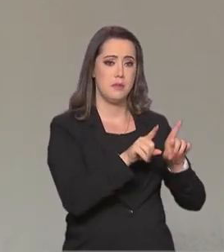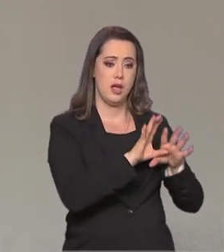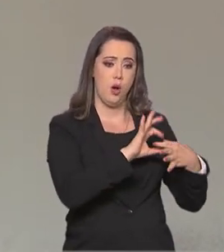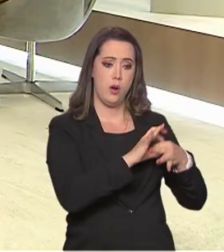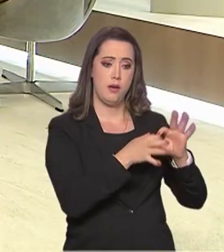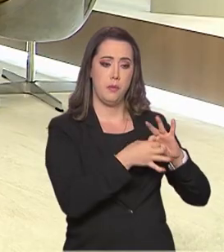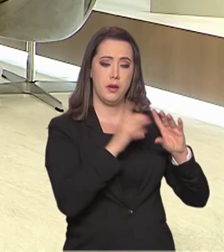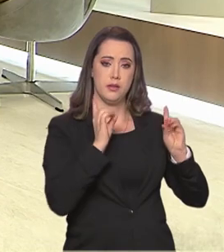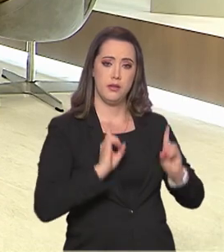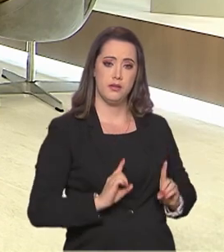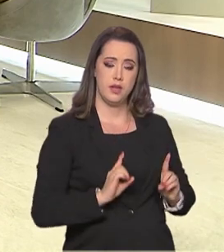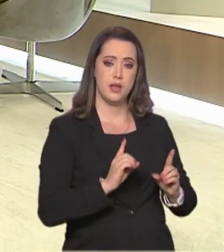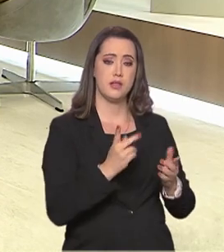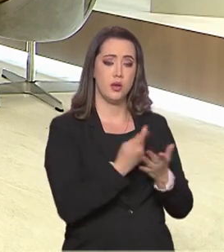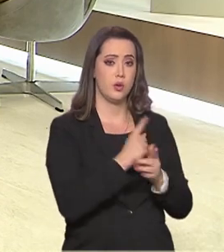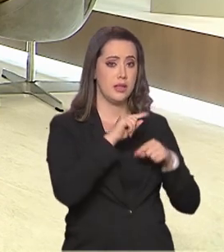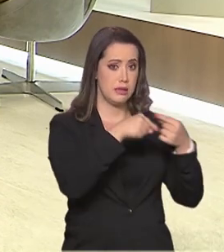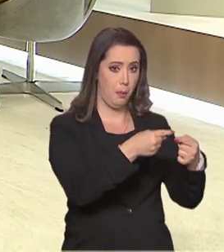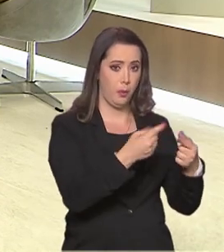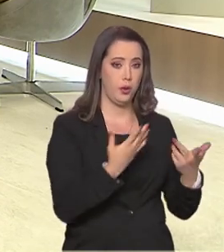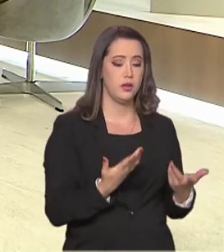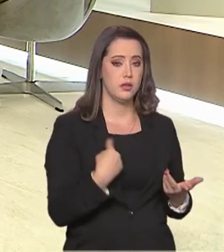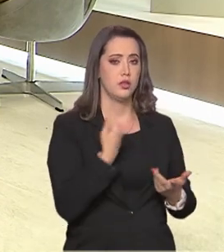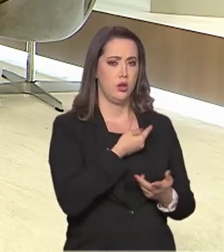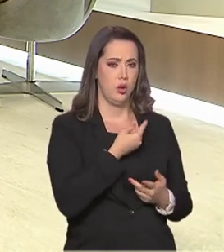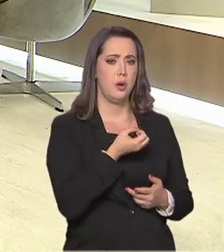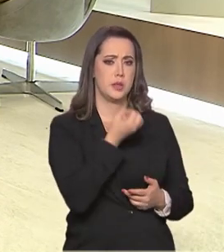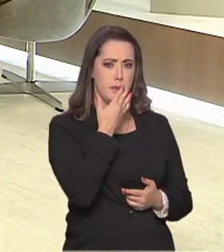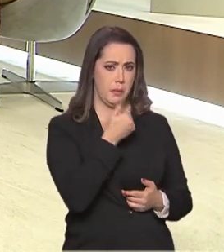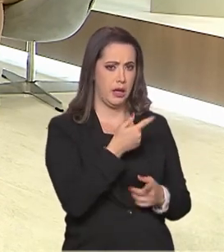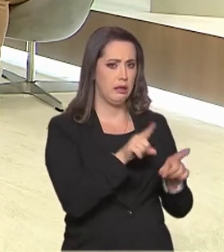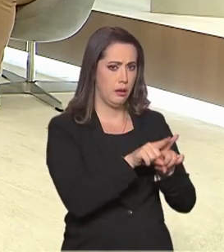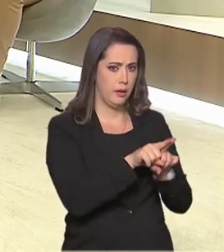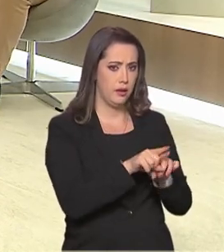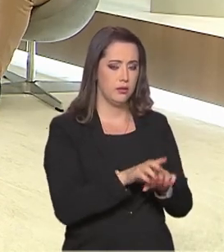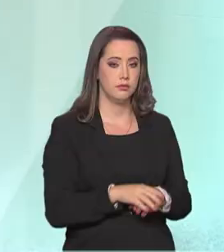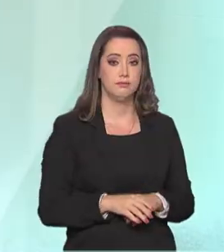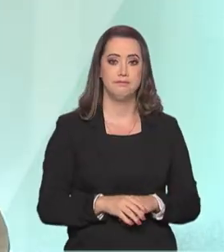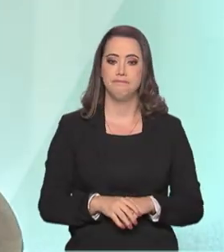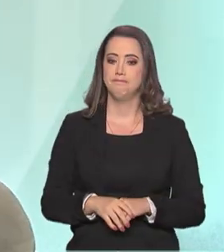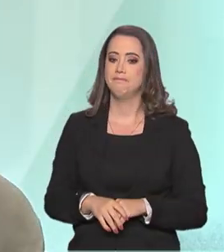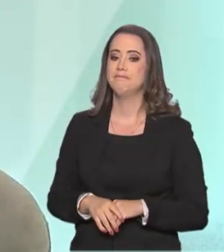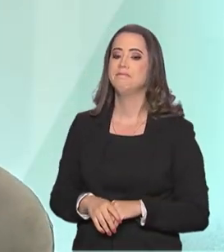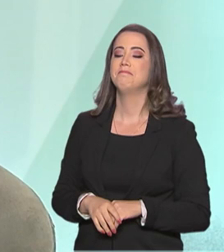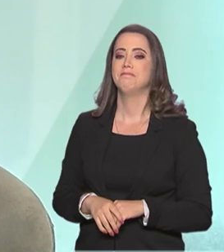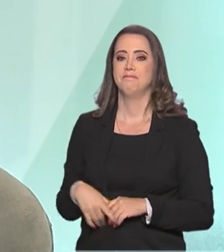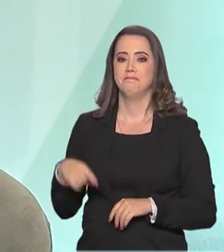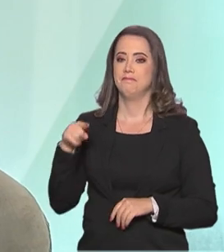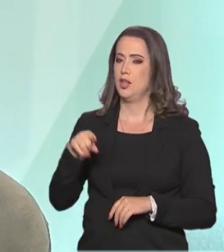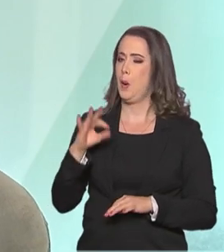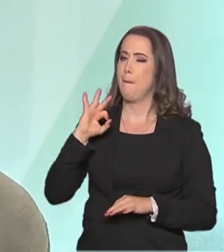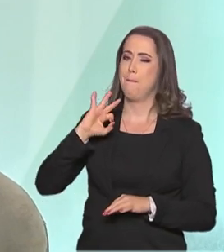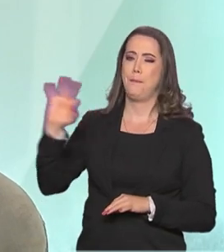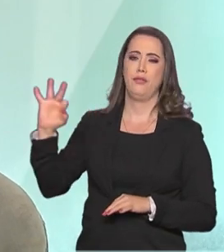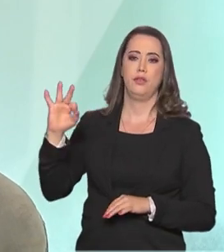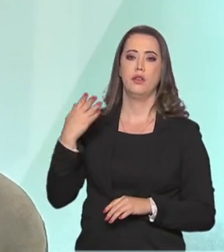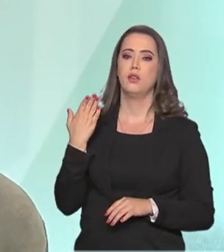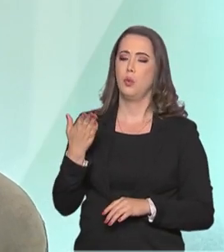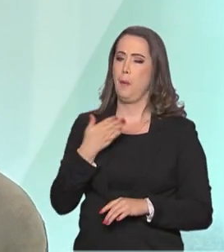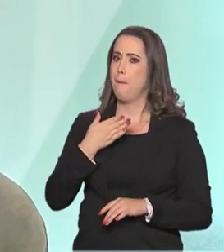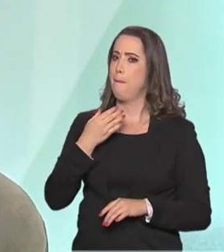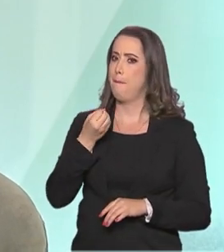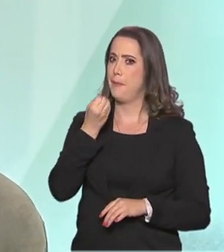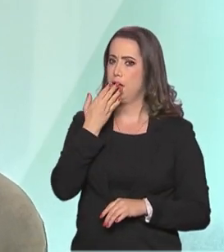depois dos Jogos. Chegamos bem também? Não, chegamos excelentemente bem, os